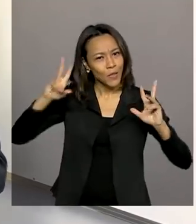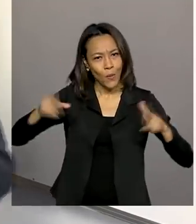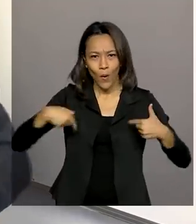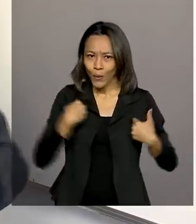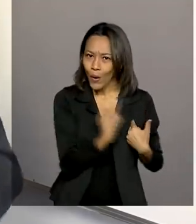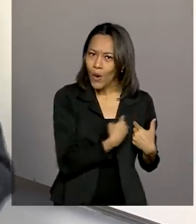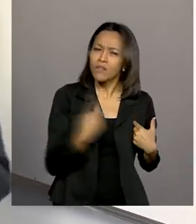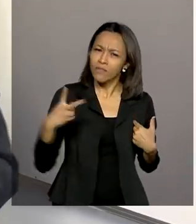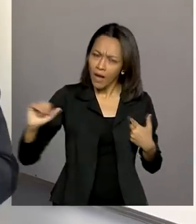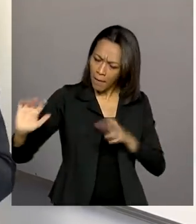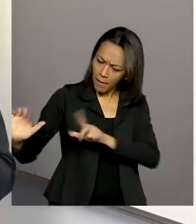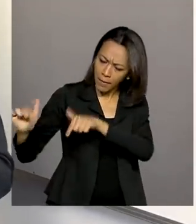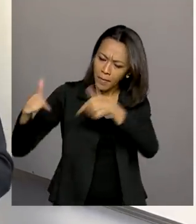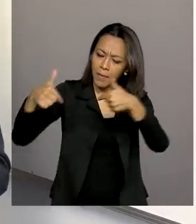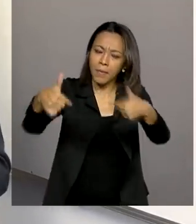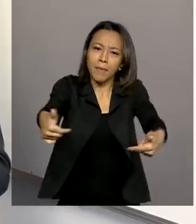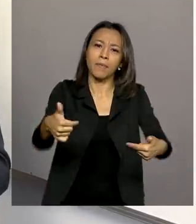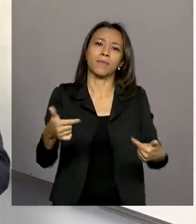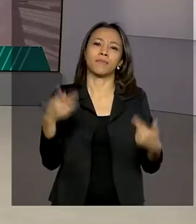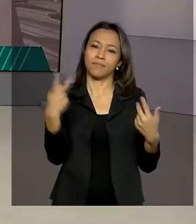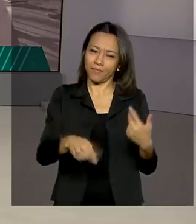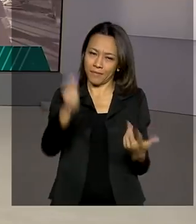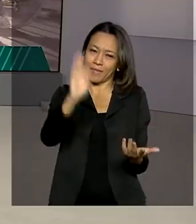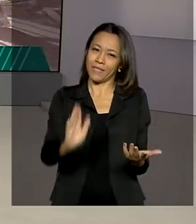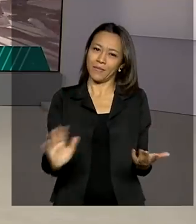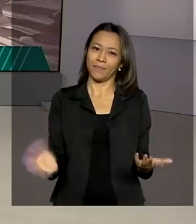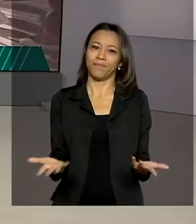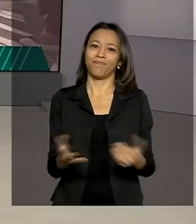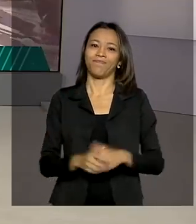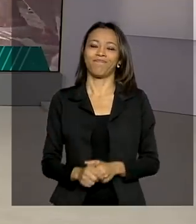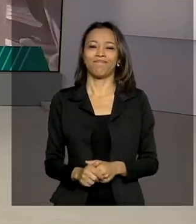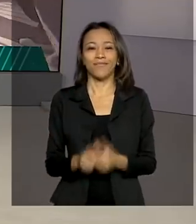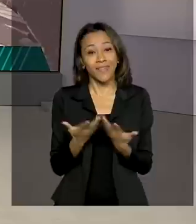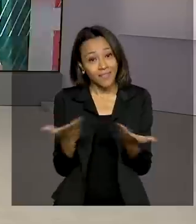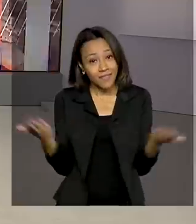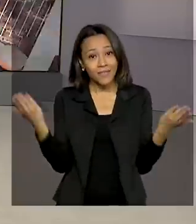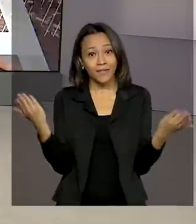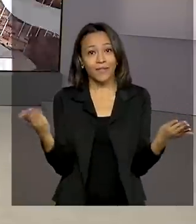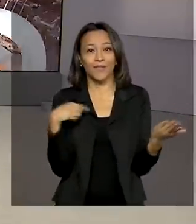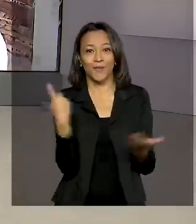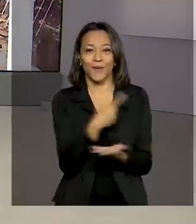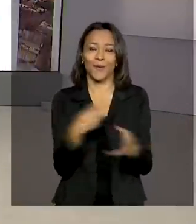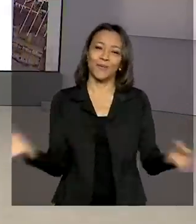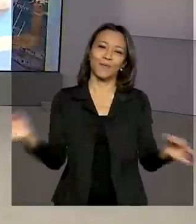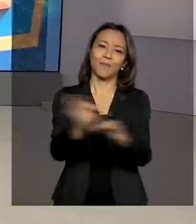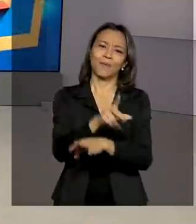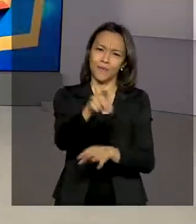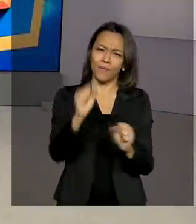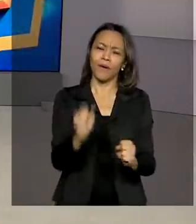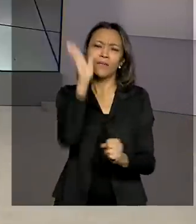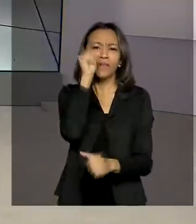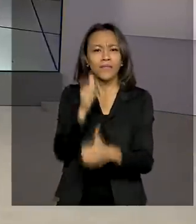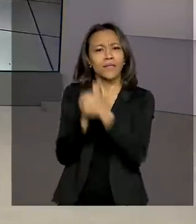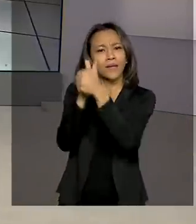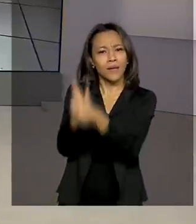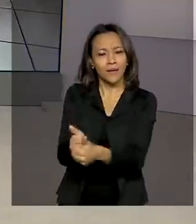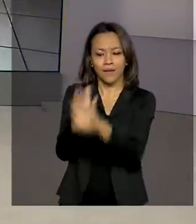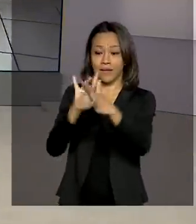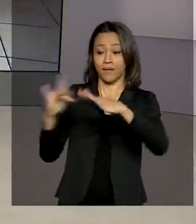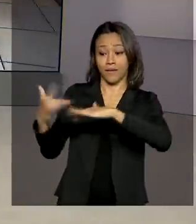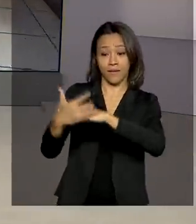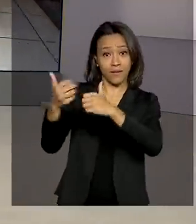vão produzir e gerar riquezas aqui no Brasil. É isso. O Brasil em Dia termina aqui. Você pode nos acompanhar também